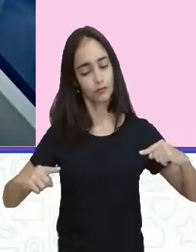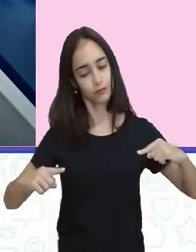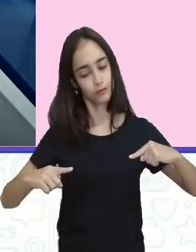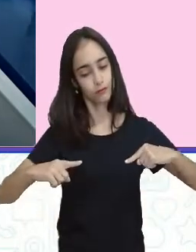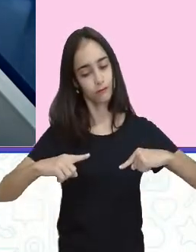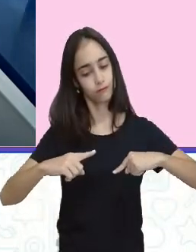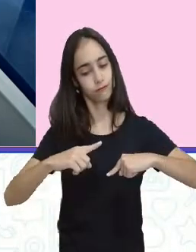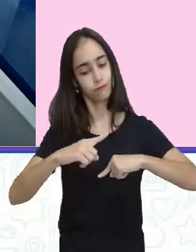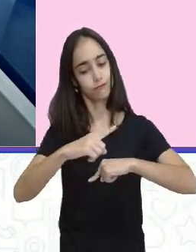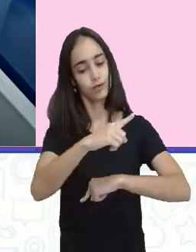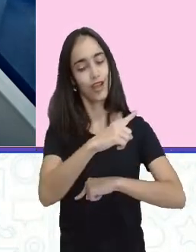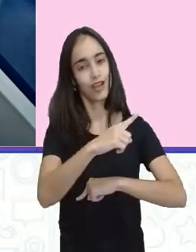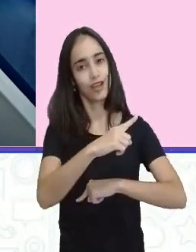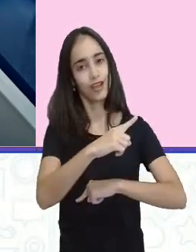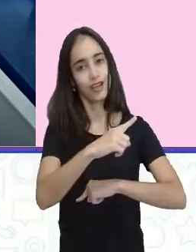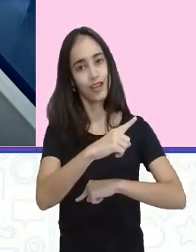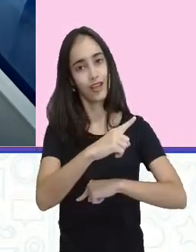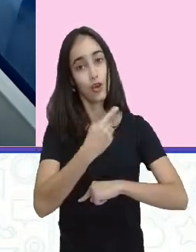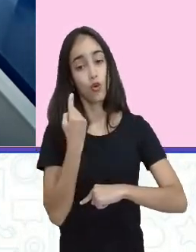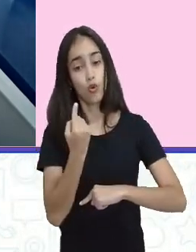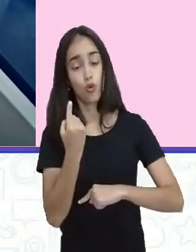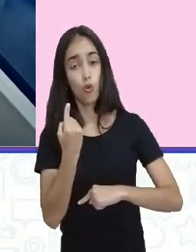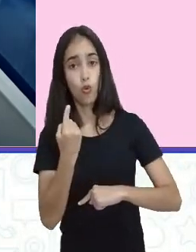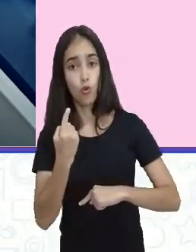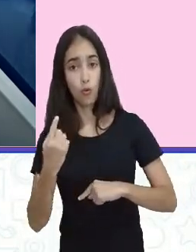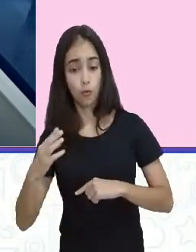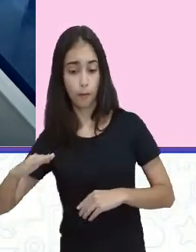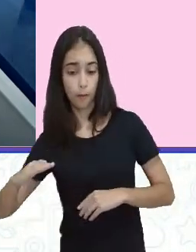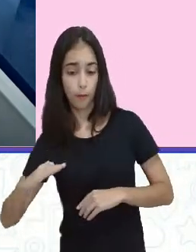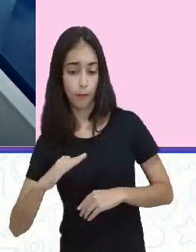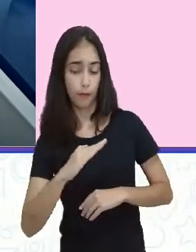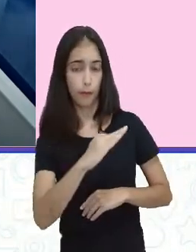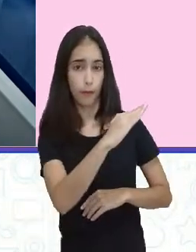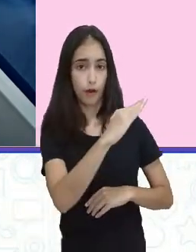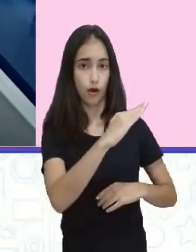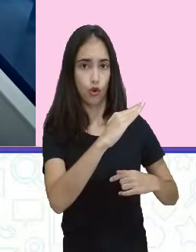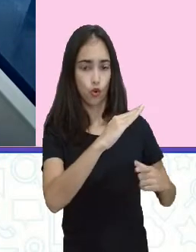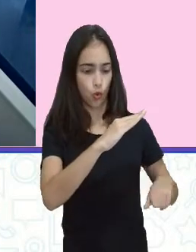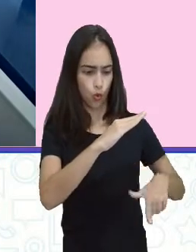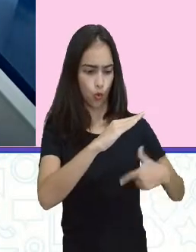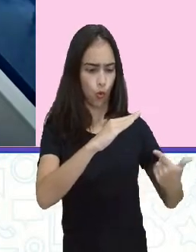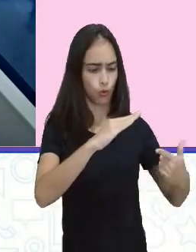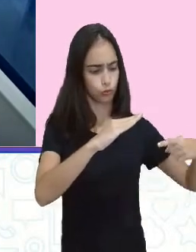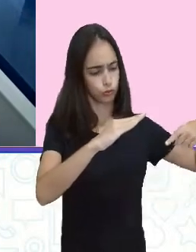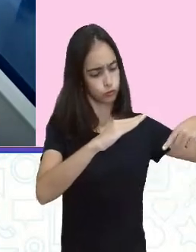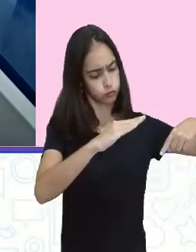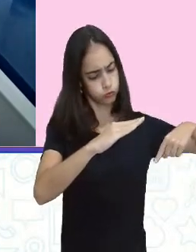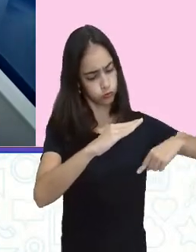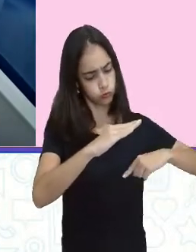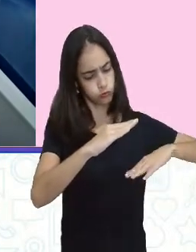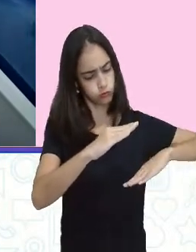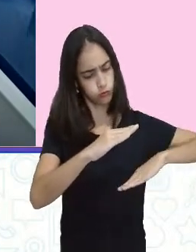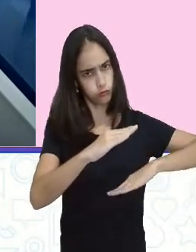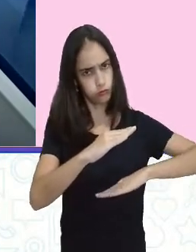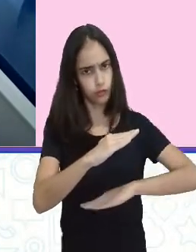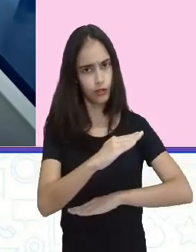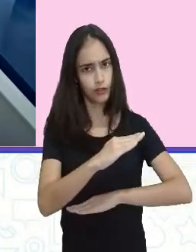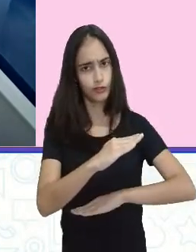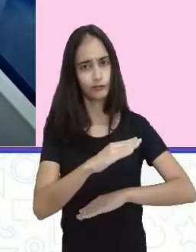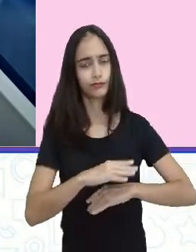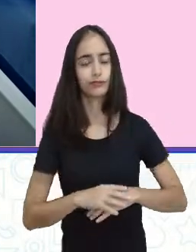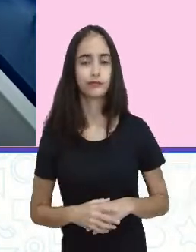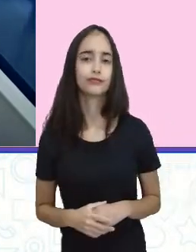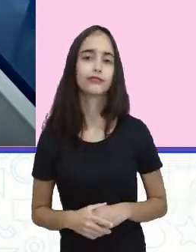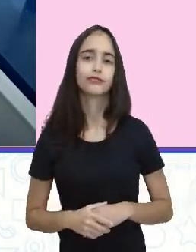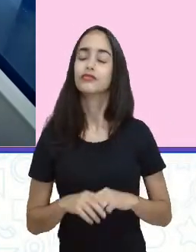inversamente proporcional. Quando um sobe, no caso da escada, o outro desce. Pode ser quando um aumenta, o outro diminui, pra